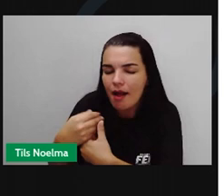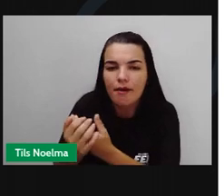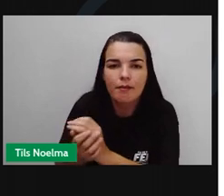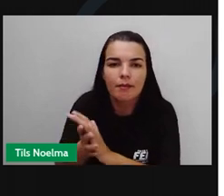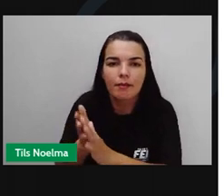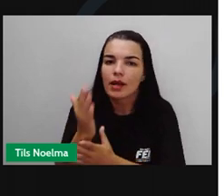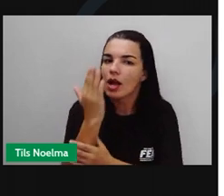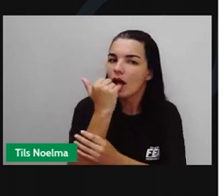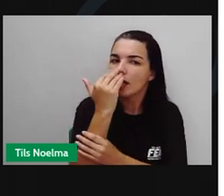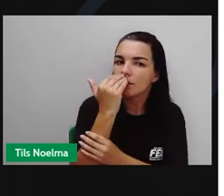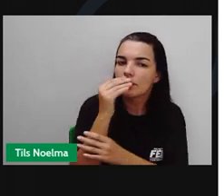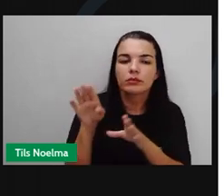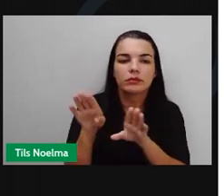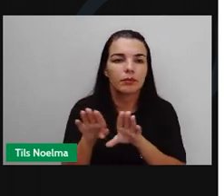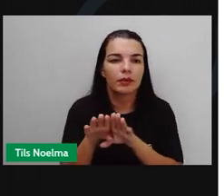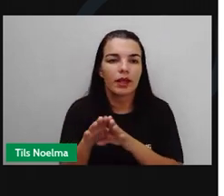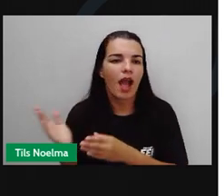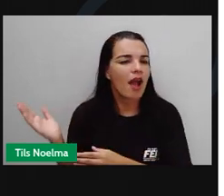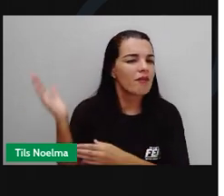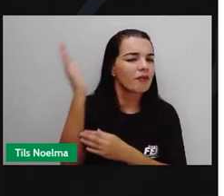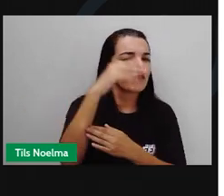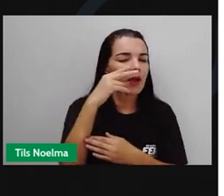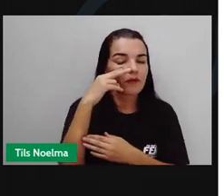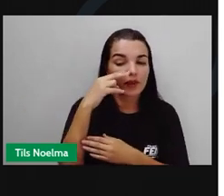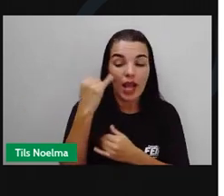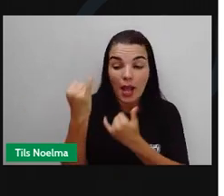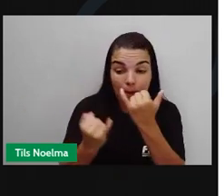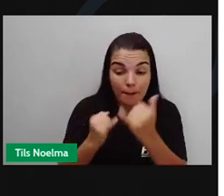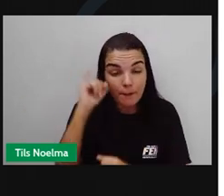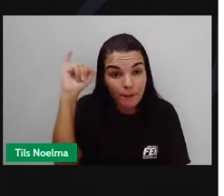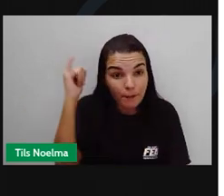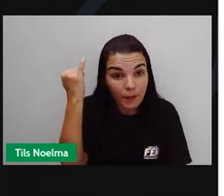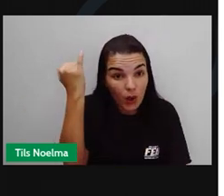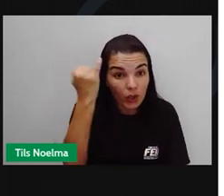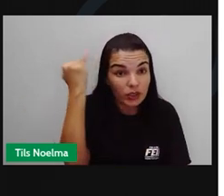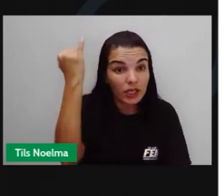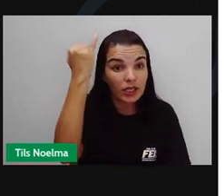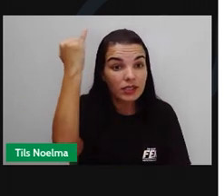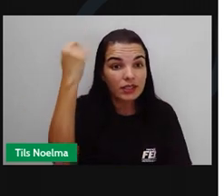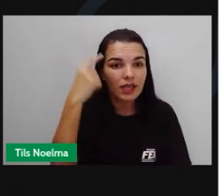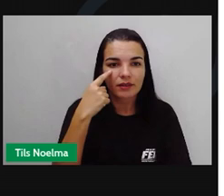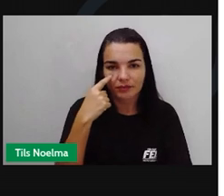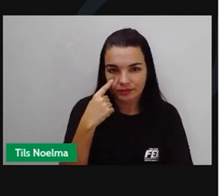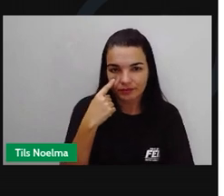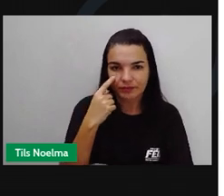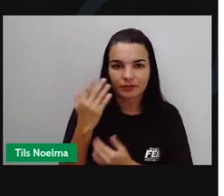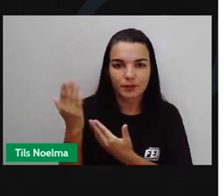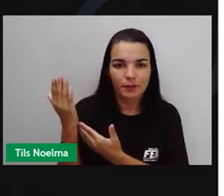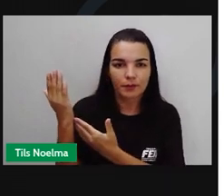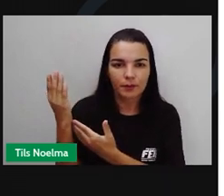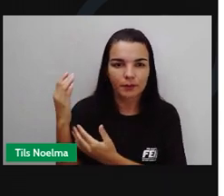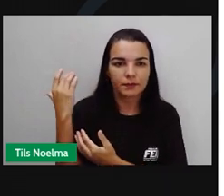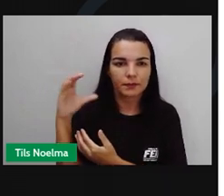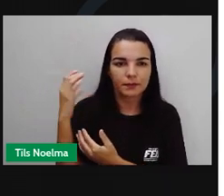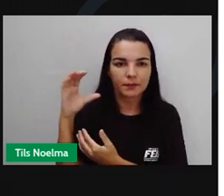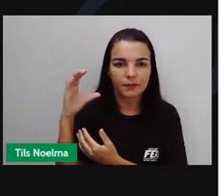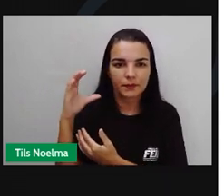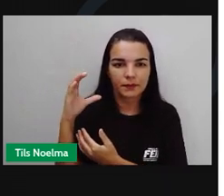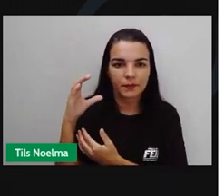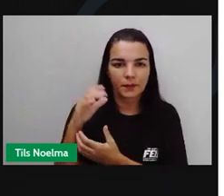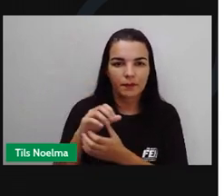Vem comigo nessa aventura para conhecer a importância e os perigos desses seres. Ciências da Natureza